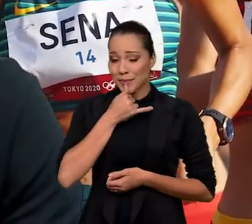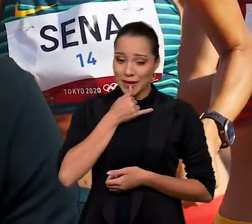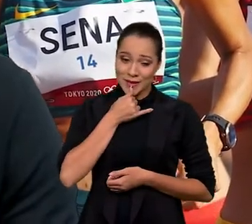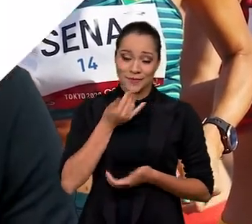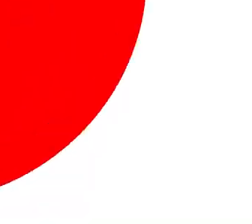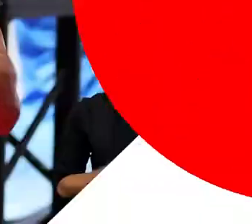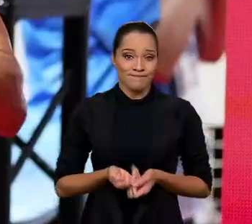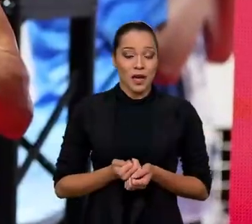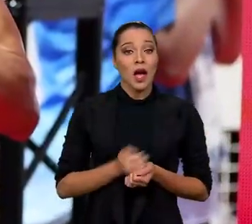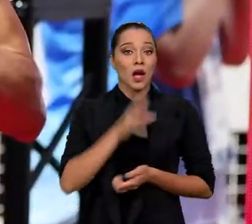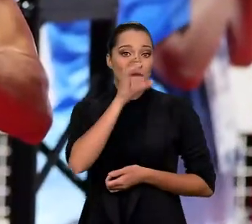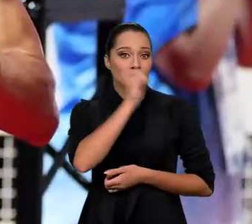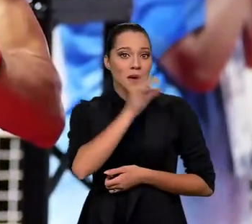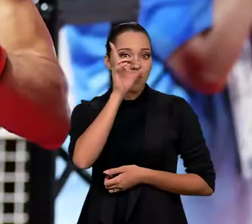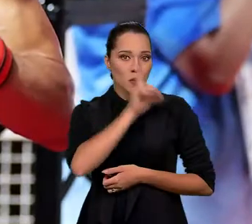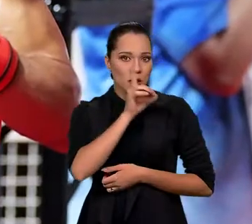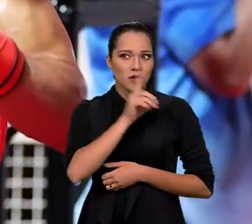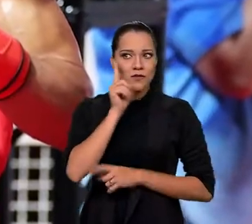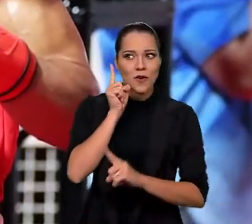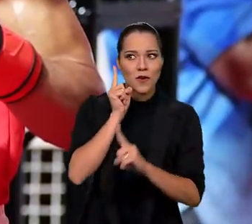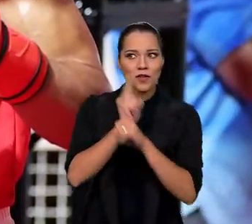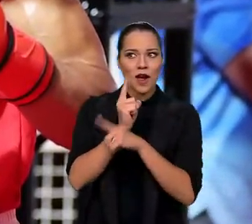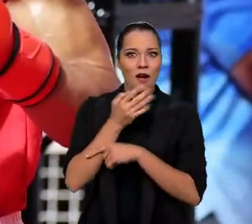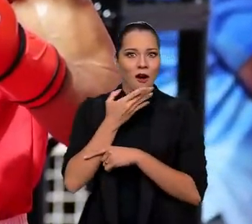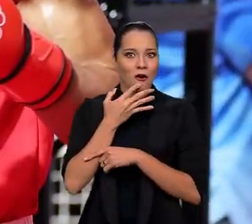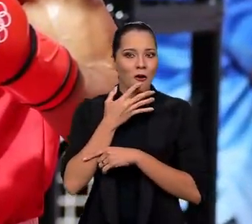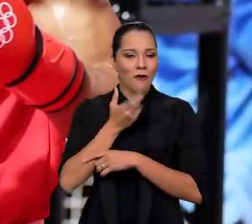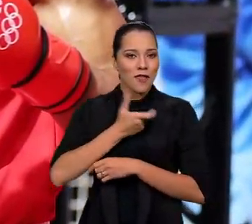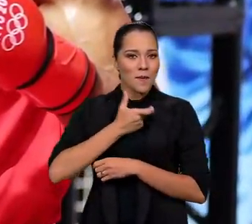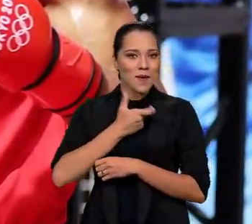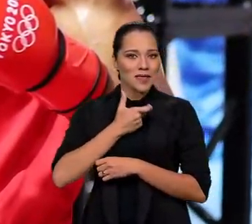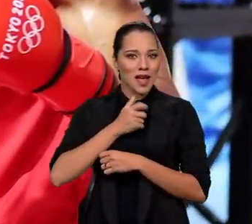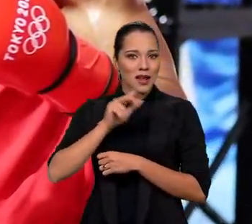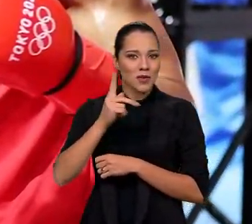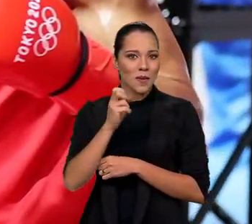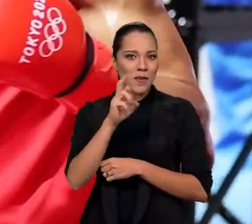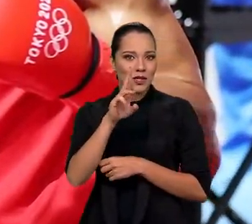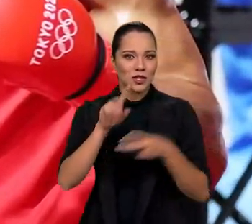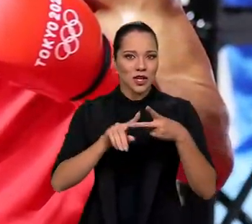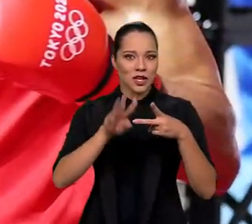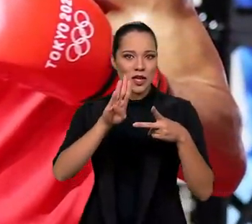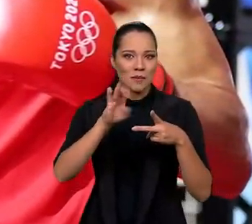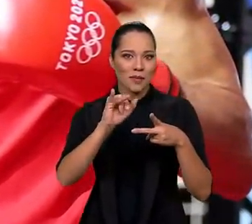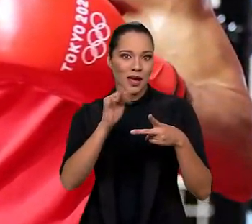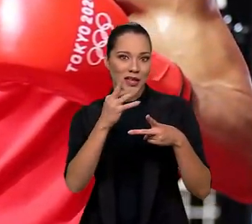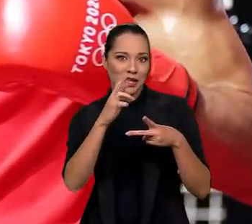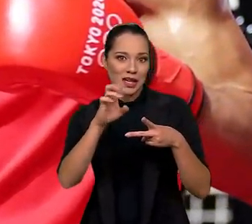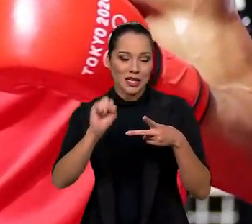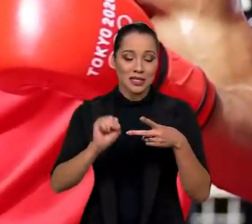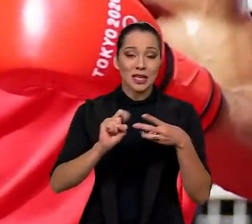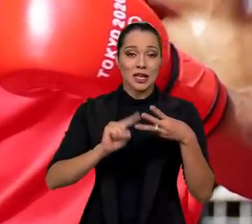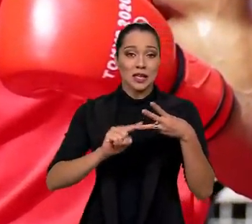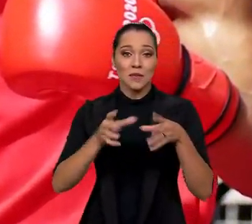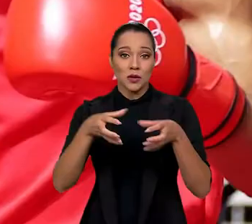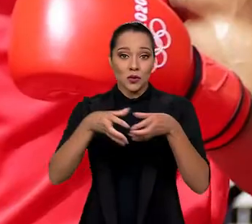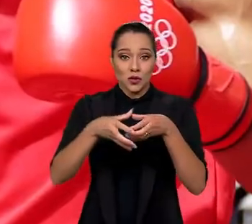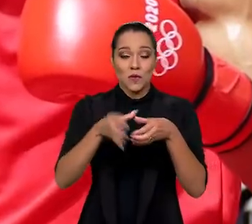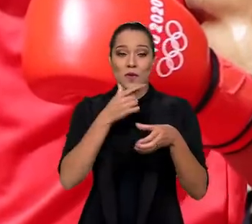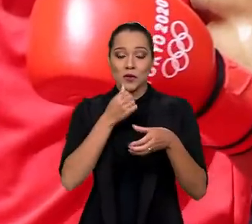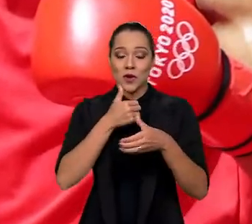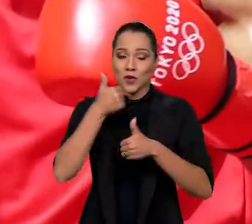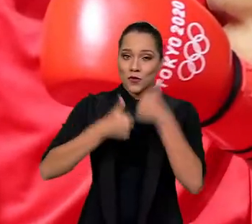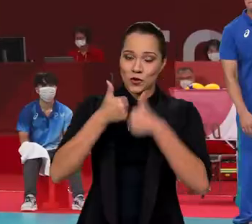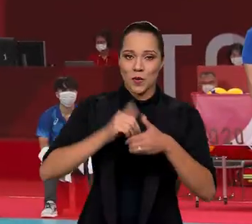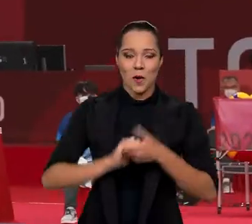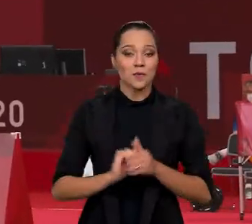Uma pena. Este fim de semana a gente vai descobrir a cor das medalhas do Herbert e da Beatriz no boxe e do time masculino